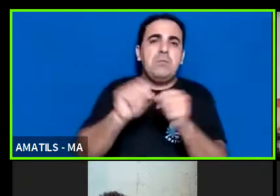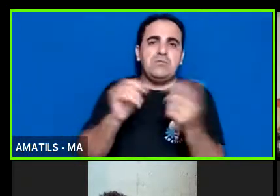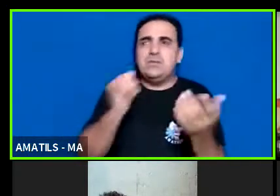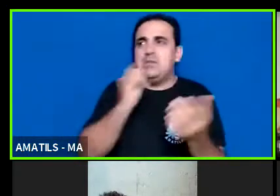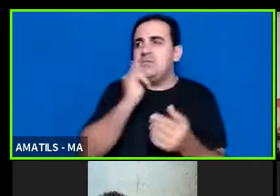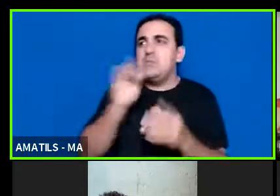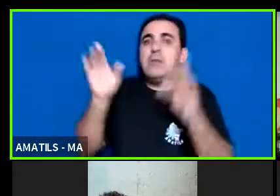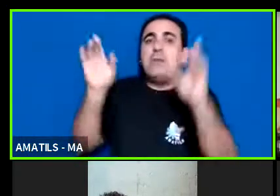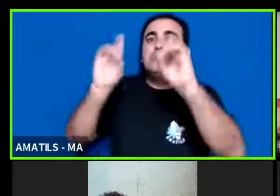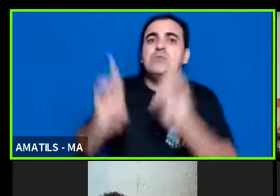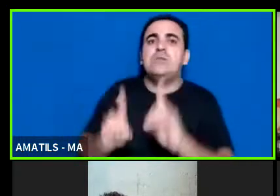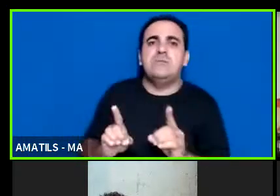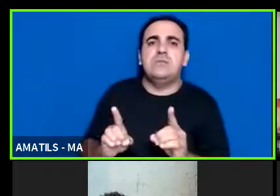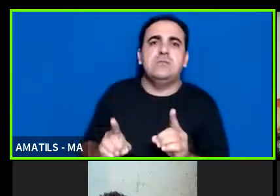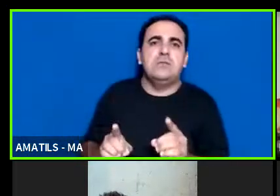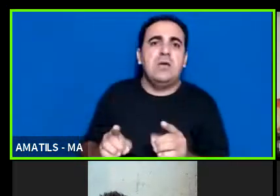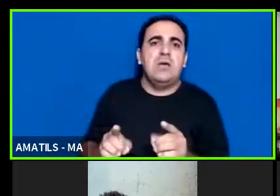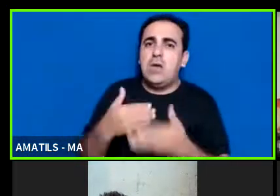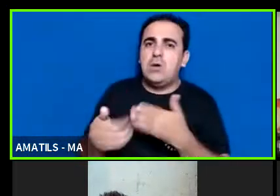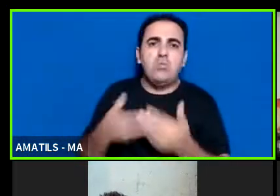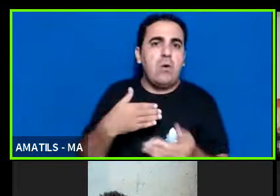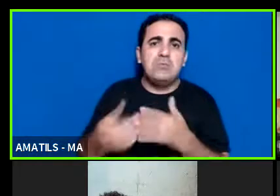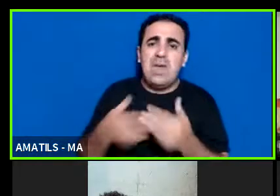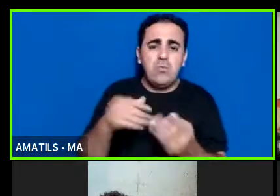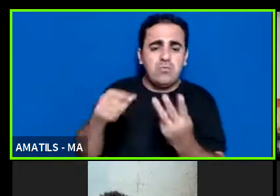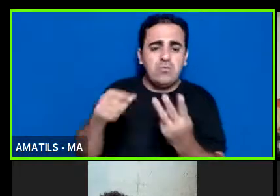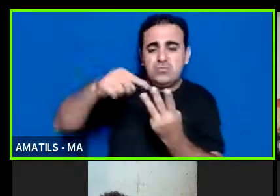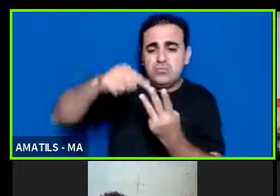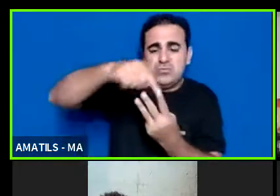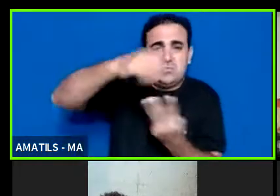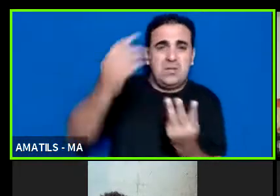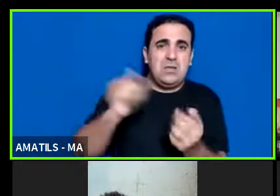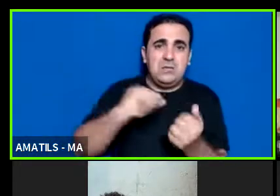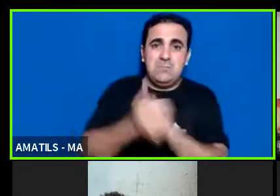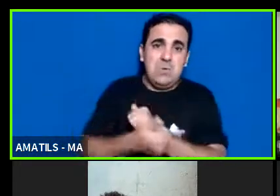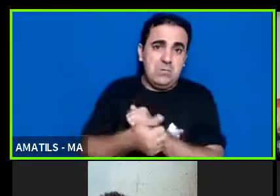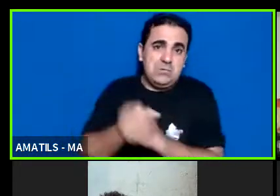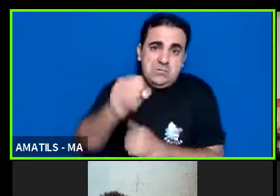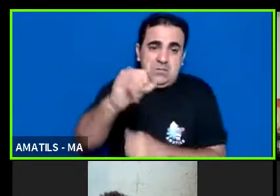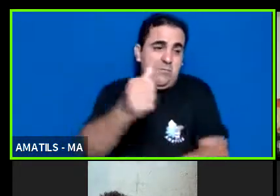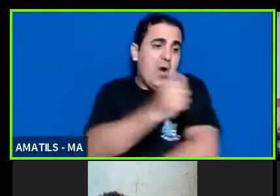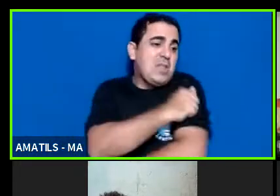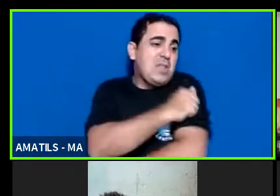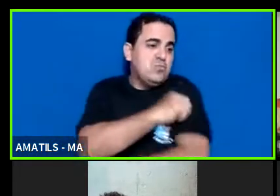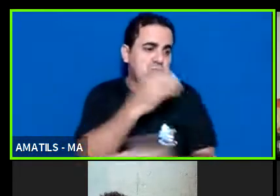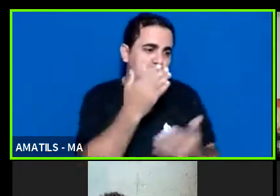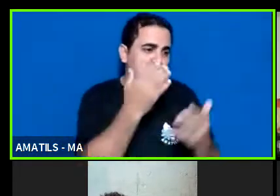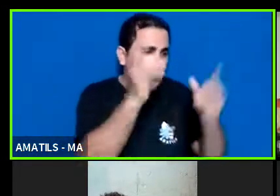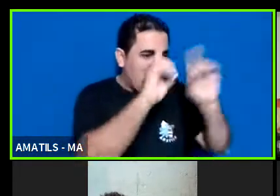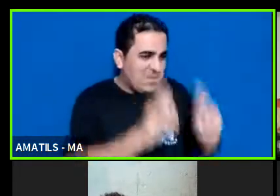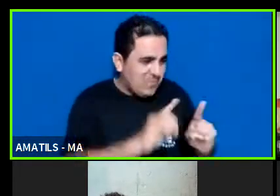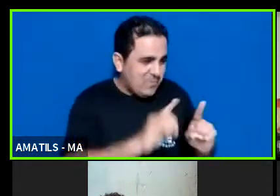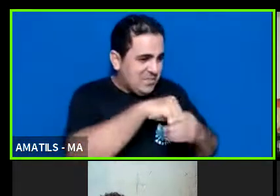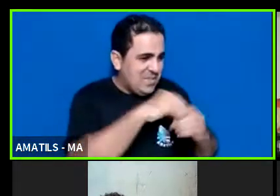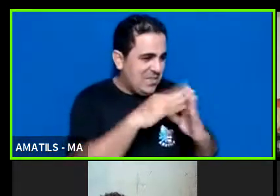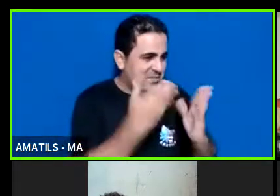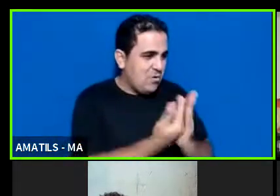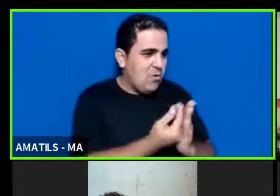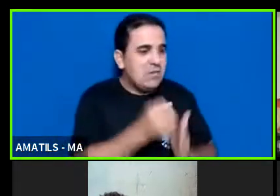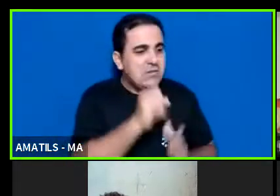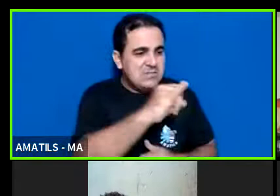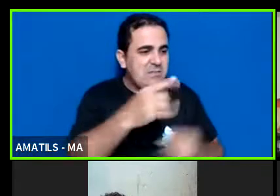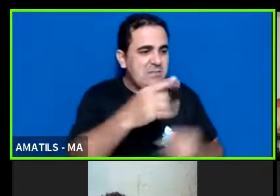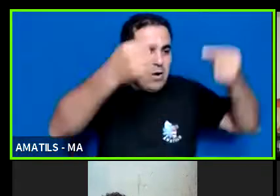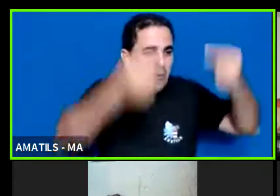deficiência qualquer uma dessas três manifestações esportivas se for um estudante com deficiência na escola é uma competição escolar